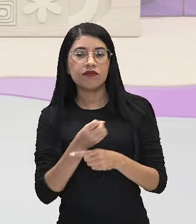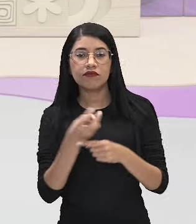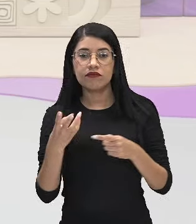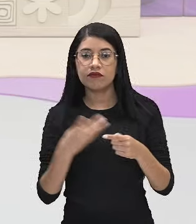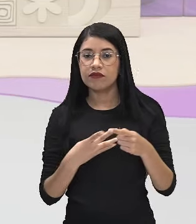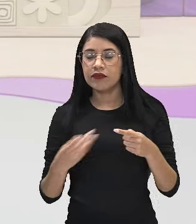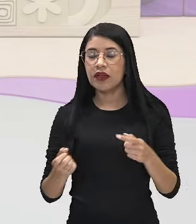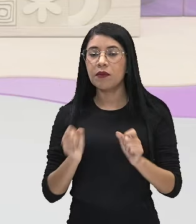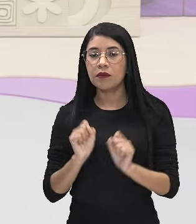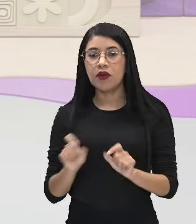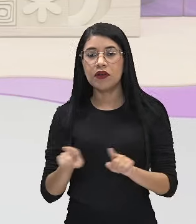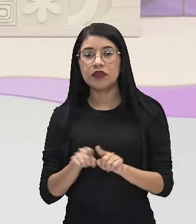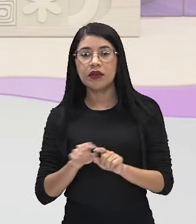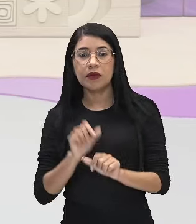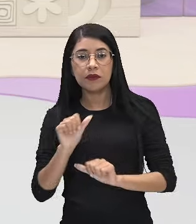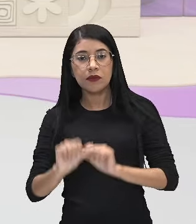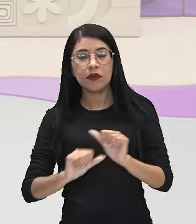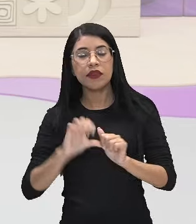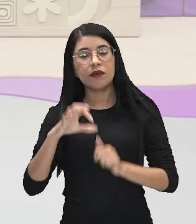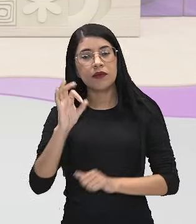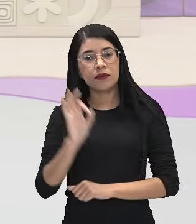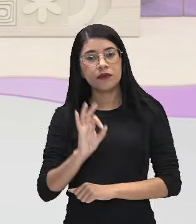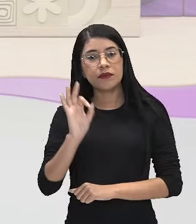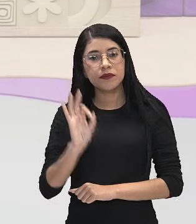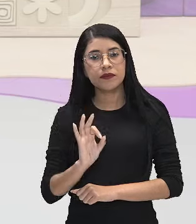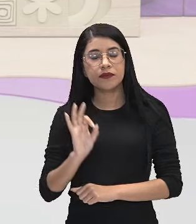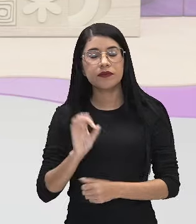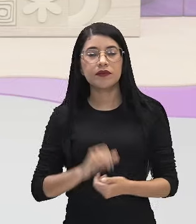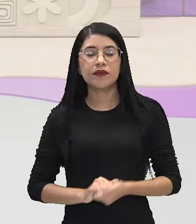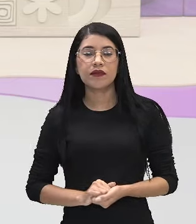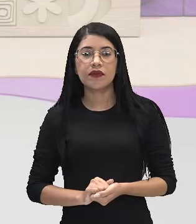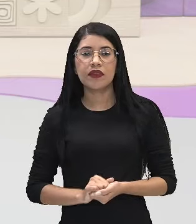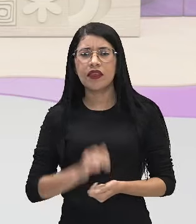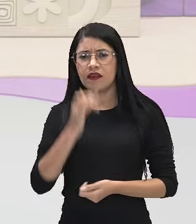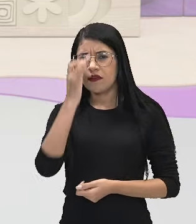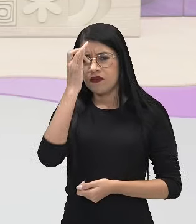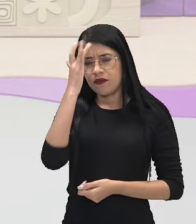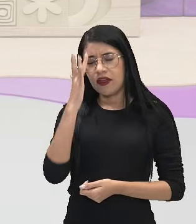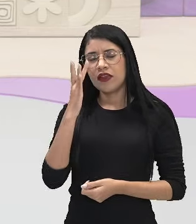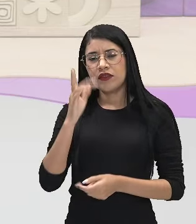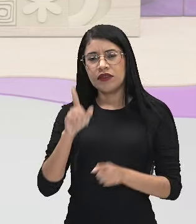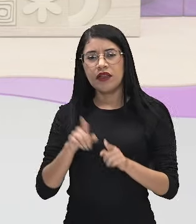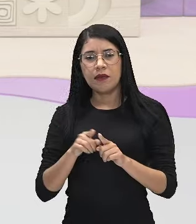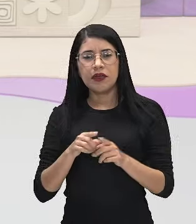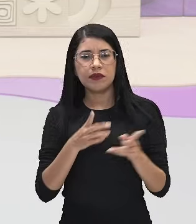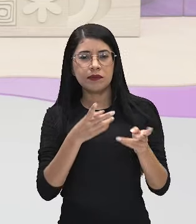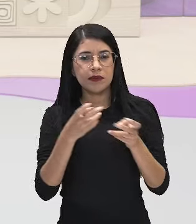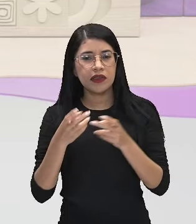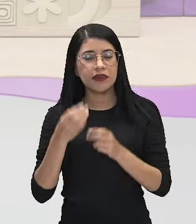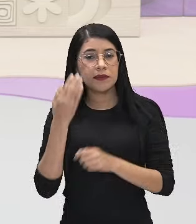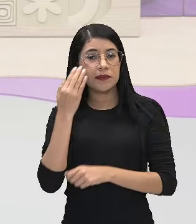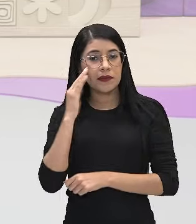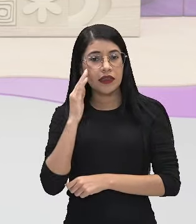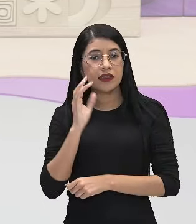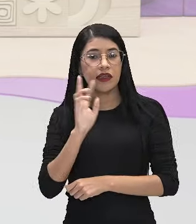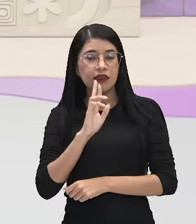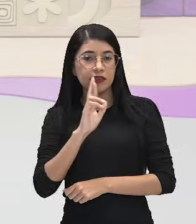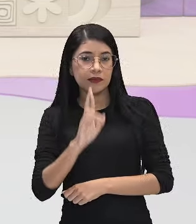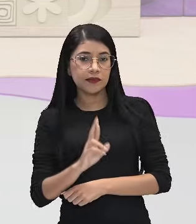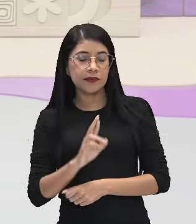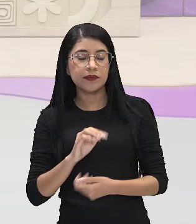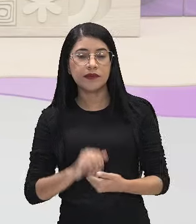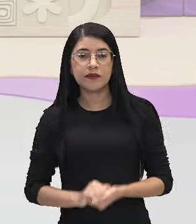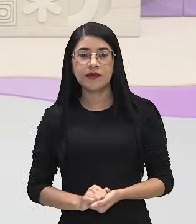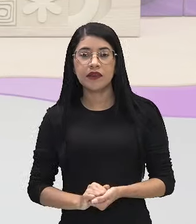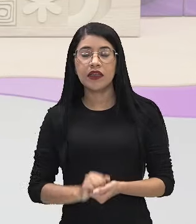pode transformar em porcentagem, que fica até mais fácil de a gente visualizar e entender o seu resultado. E a gente vai